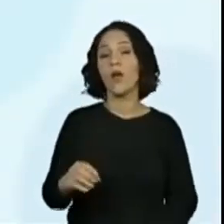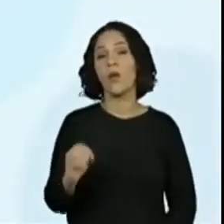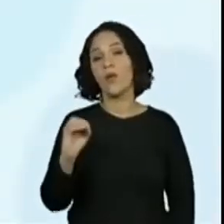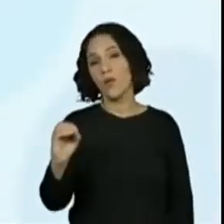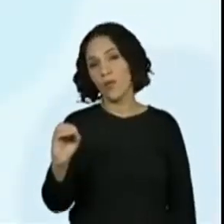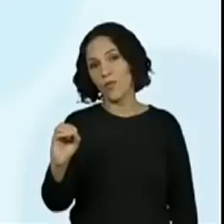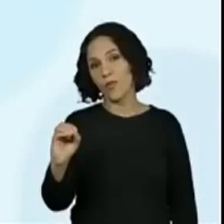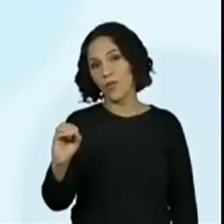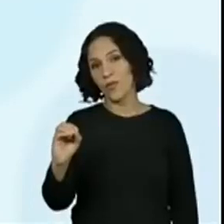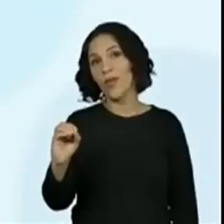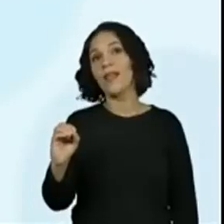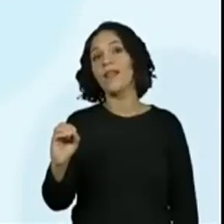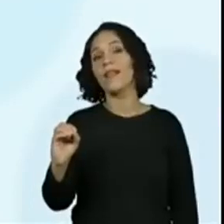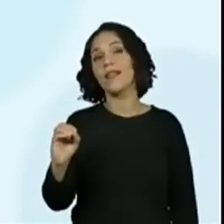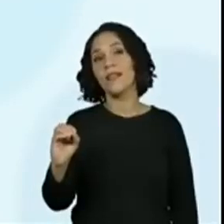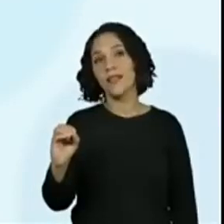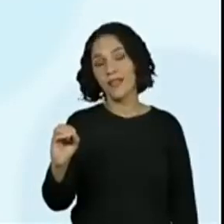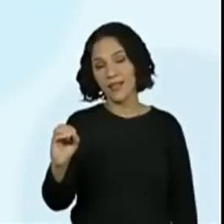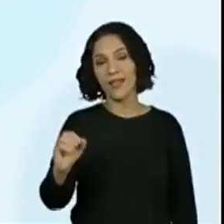letras O. Olha só.